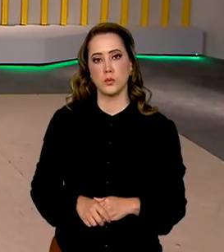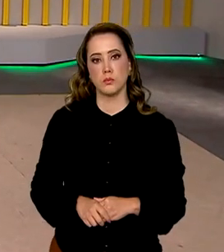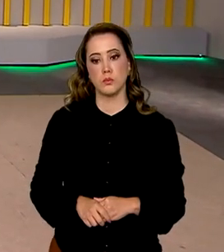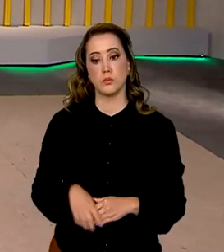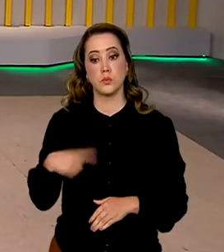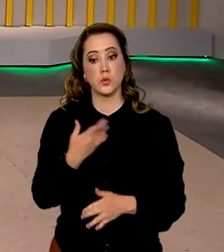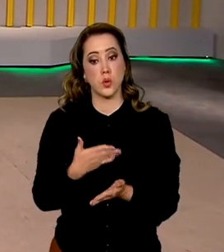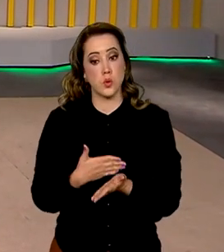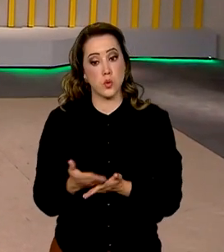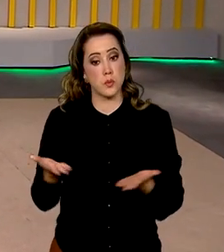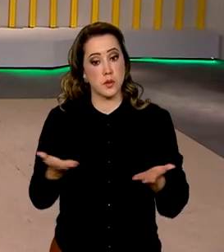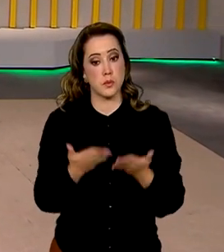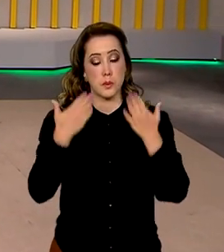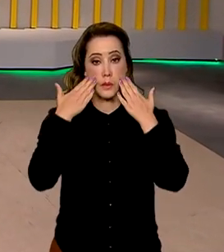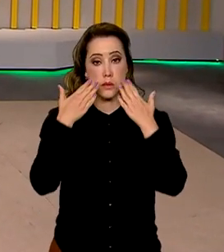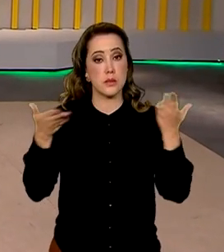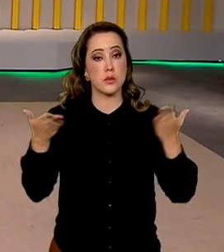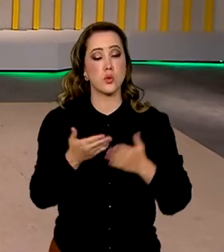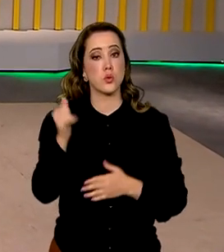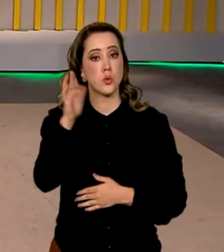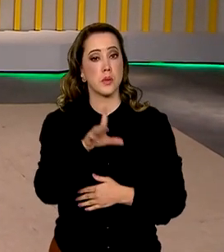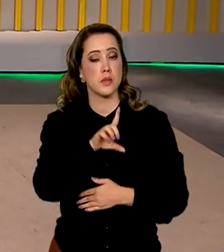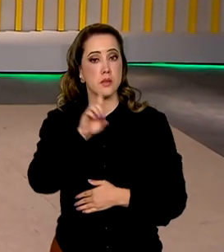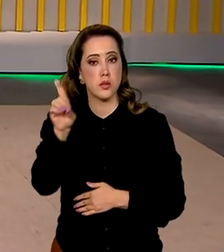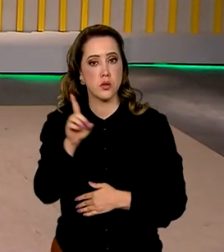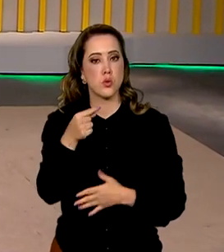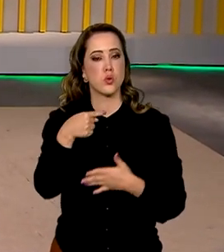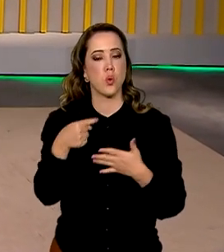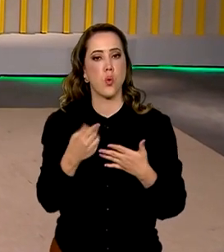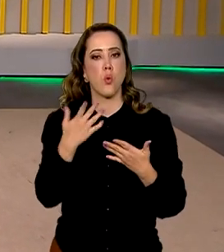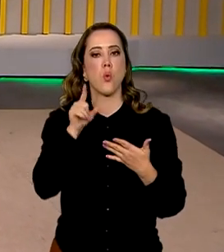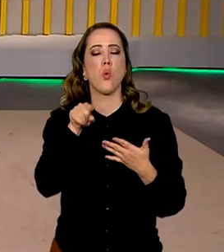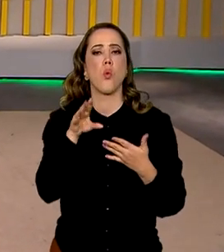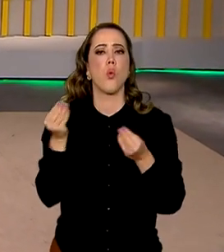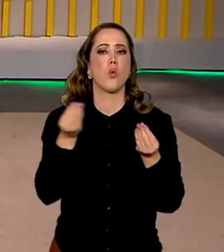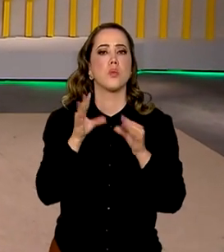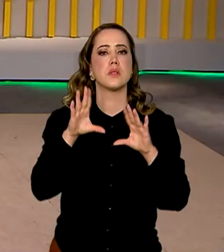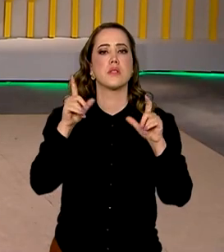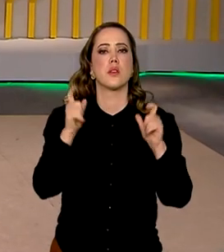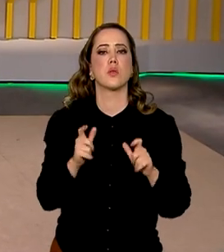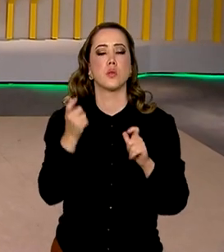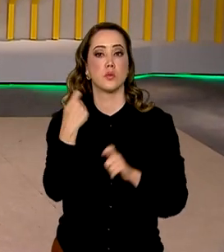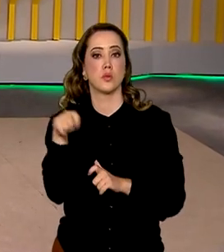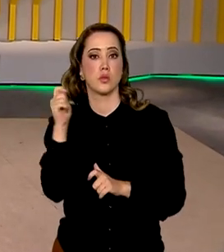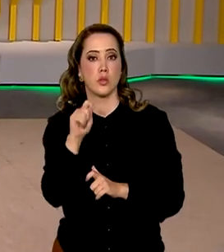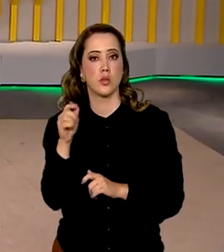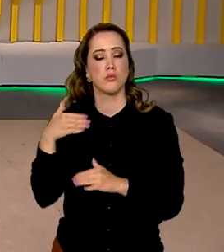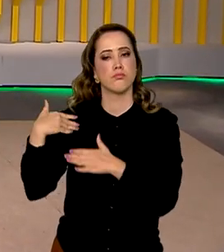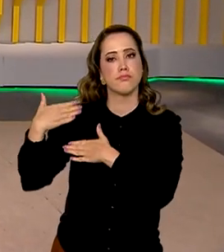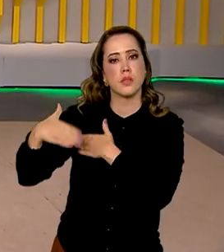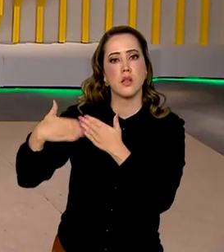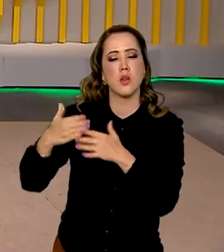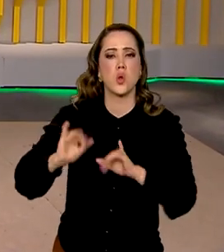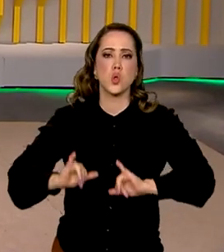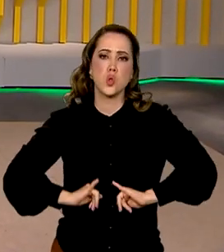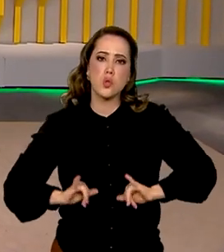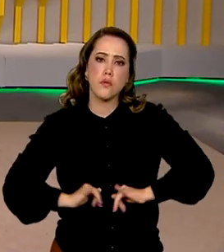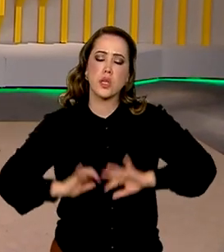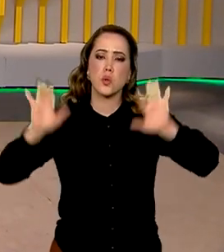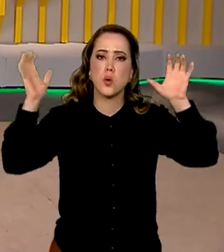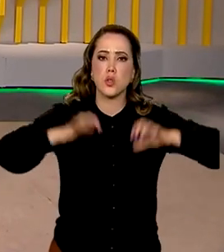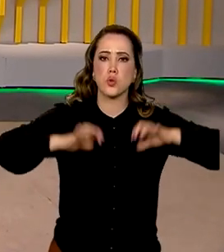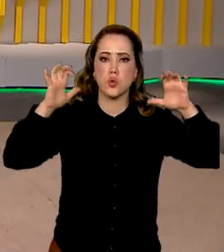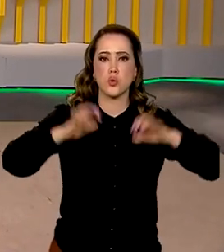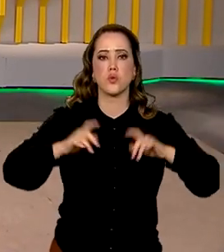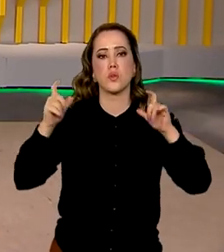E nós começamos esta edição do Brasil em Dia com a situação no Rio Grande do Sul que nos últimos dias vem sofrendo com as chuvas